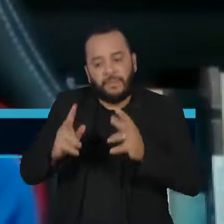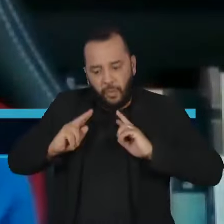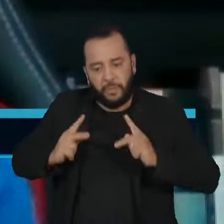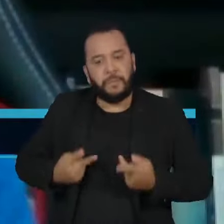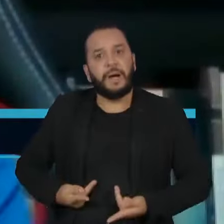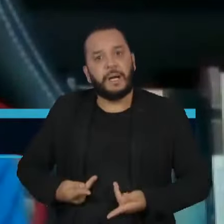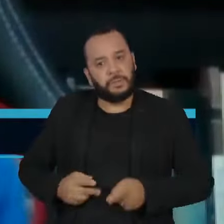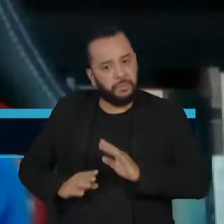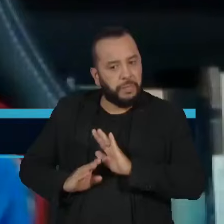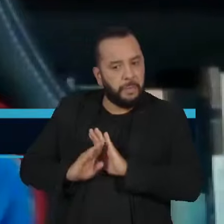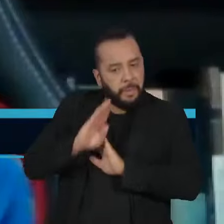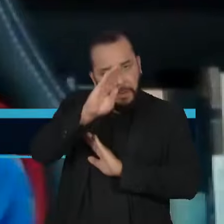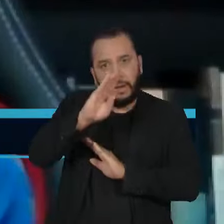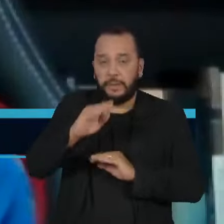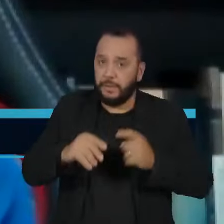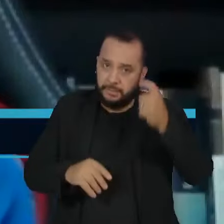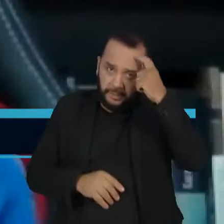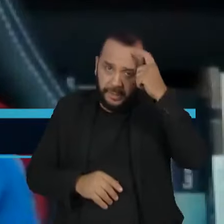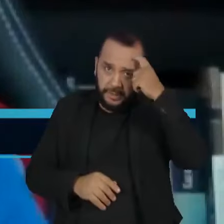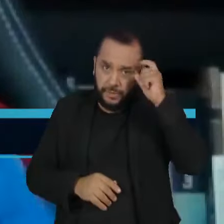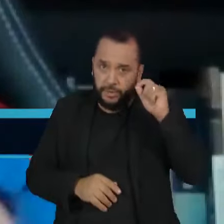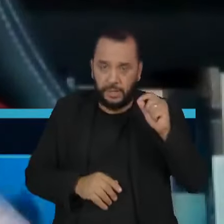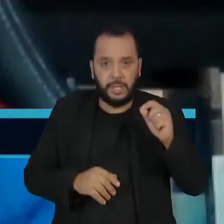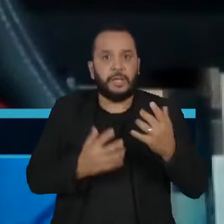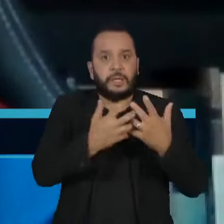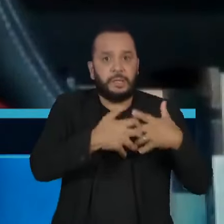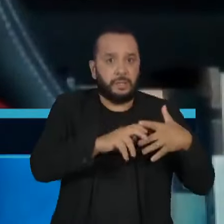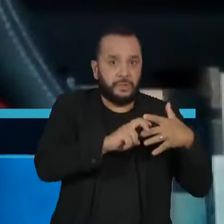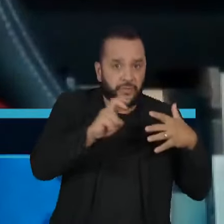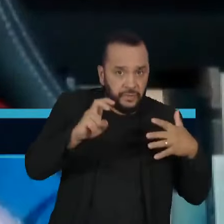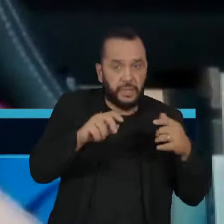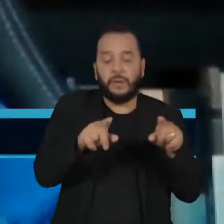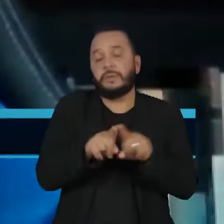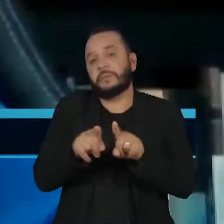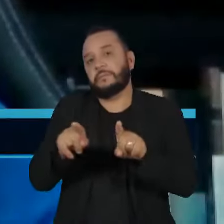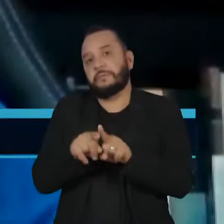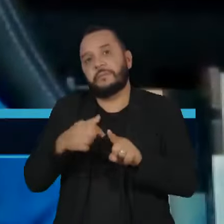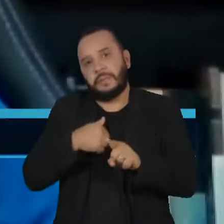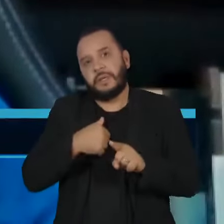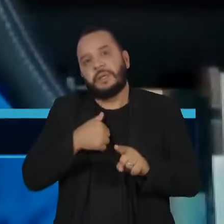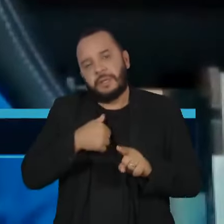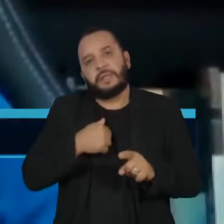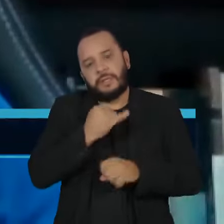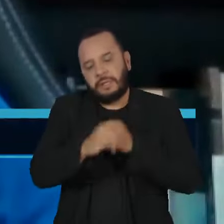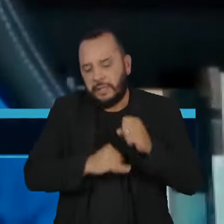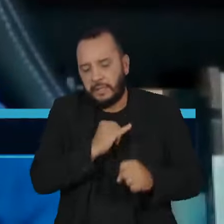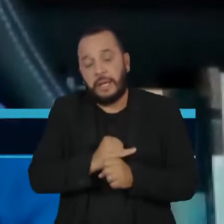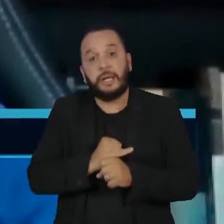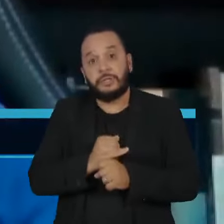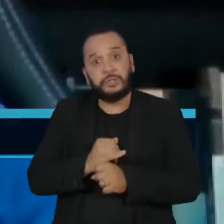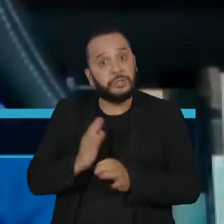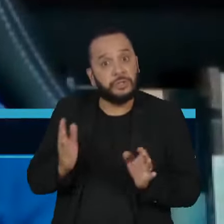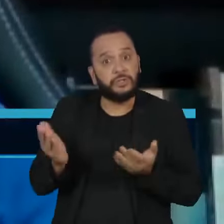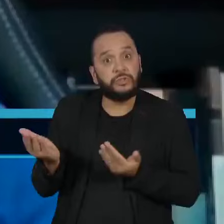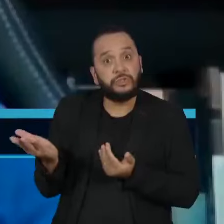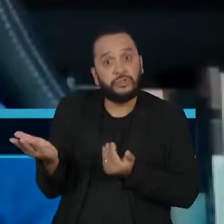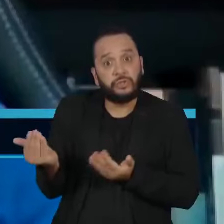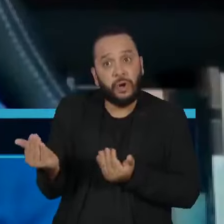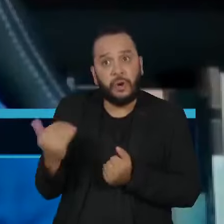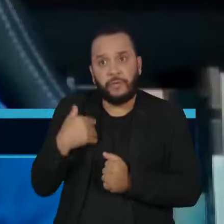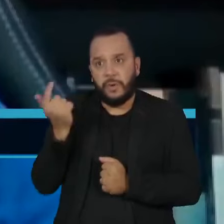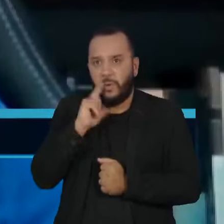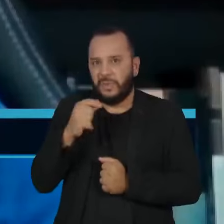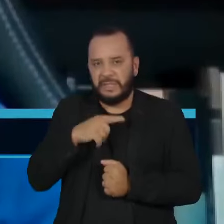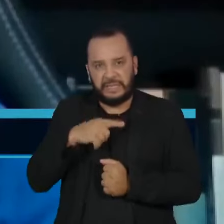artificial, de revolução digital, avançar na introdução do jovem